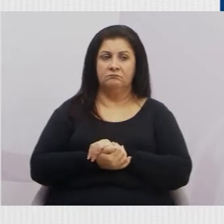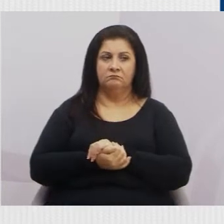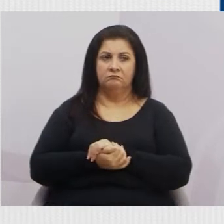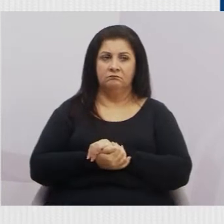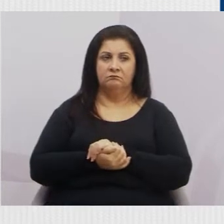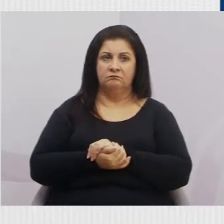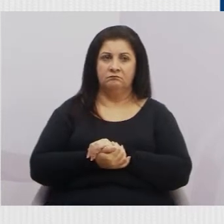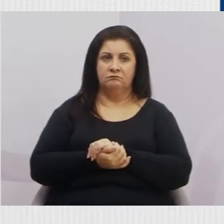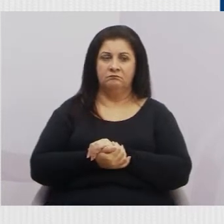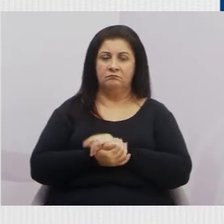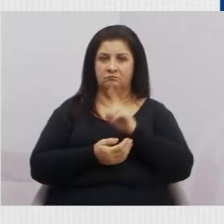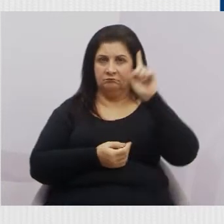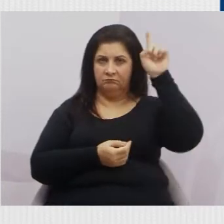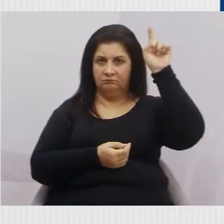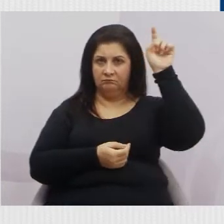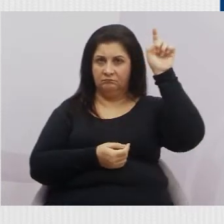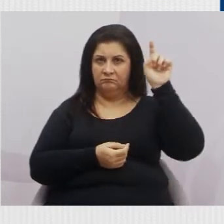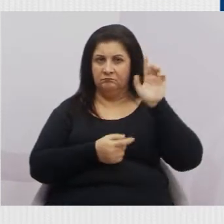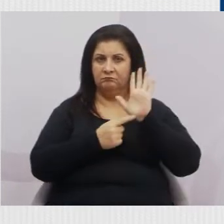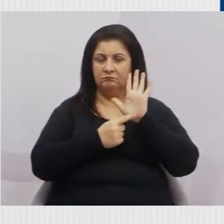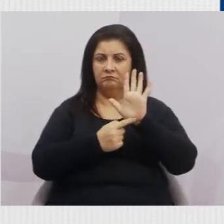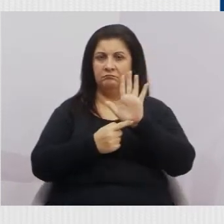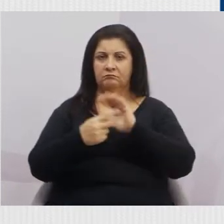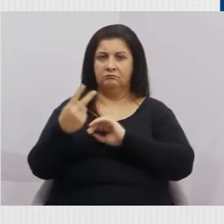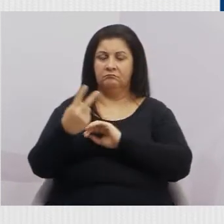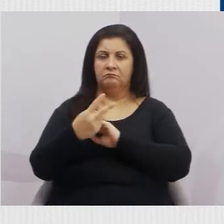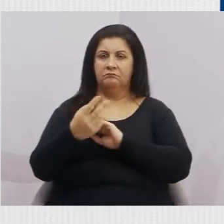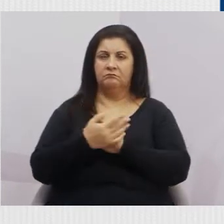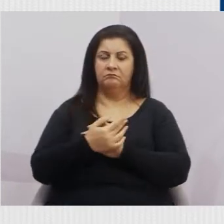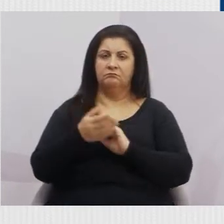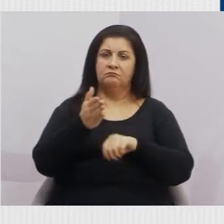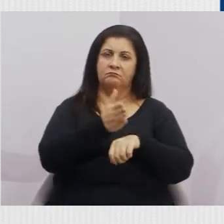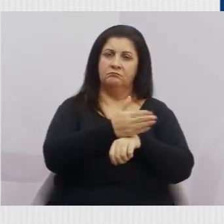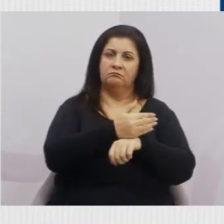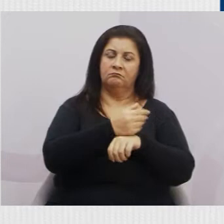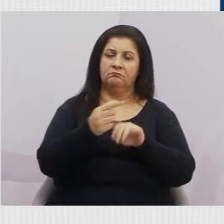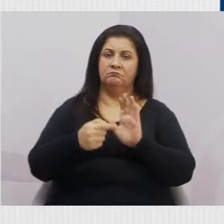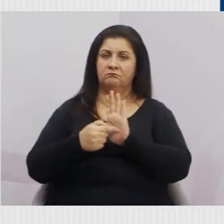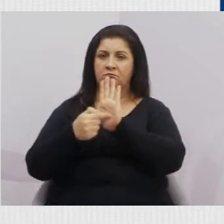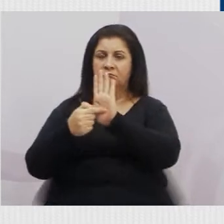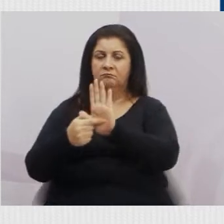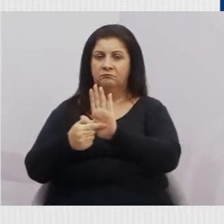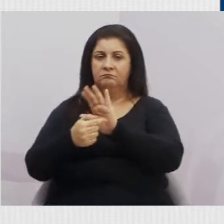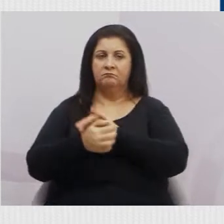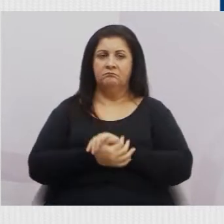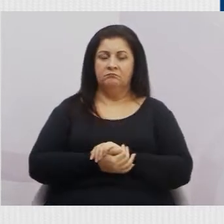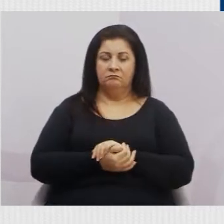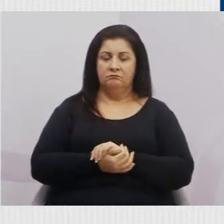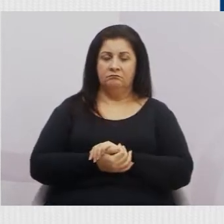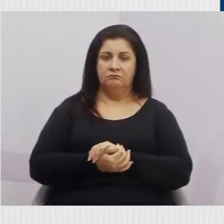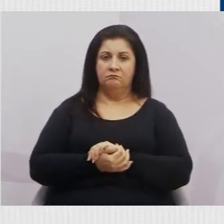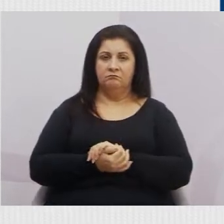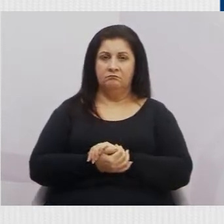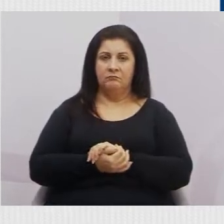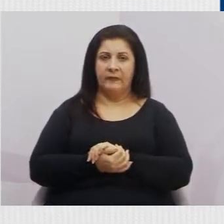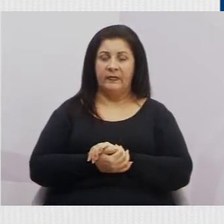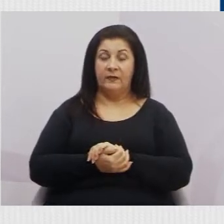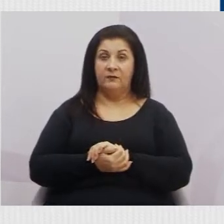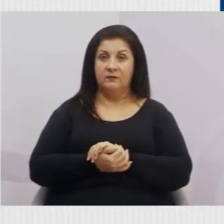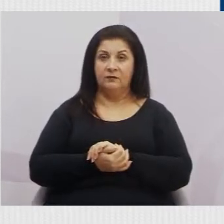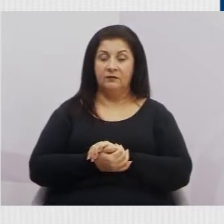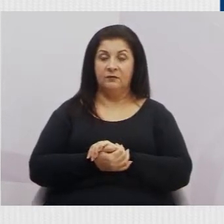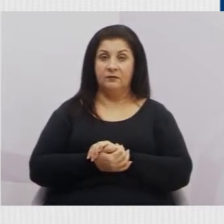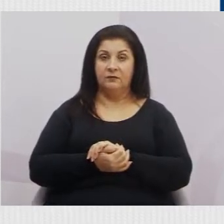Jardim Didinha, antes e depois. Aparece aí, na tua